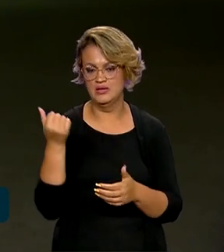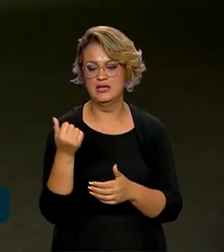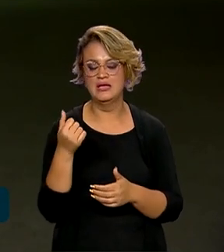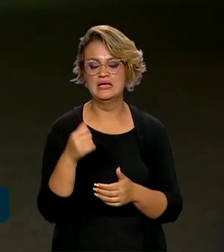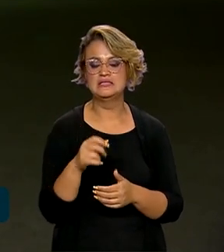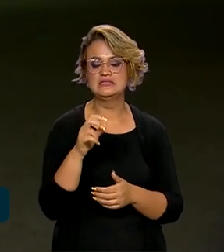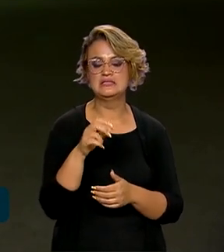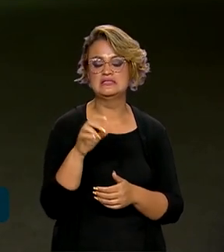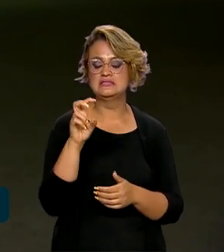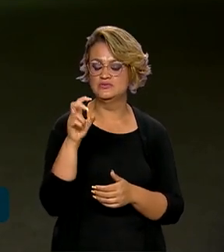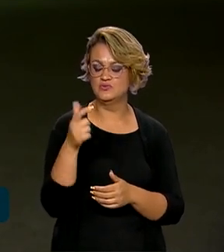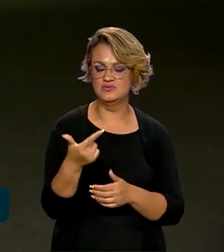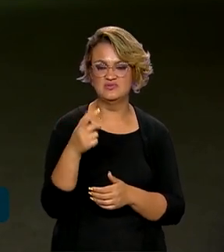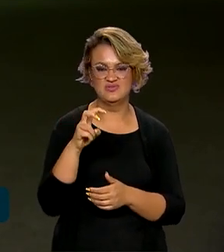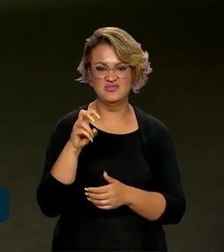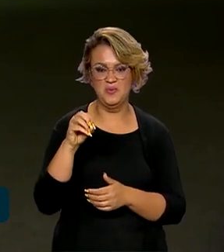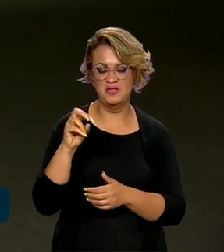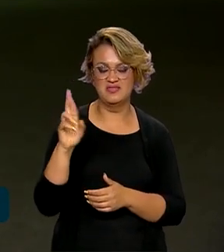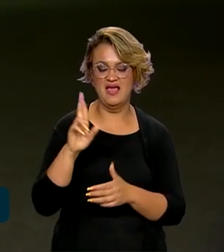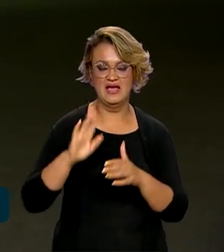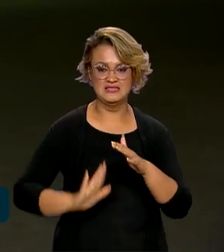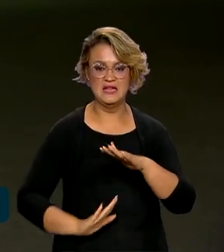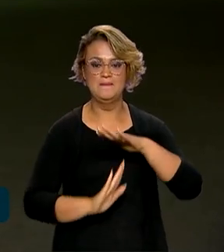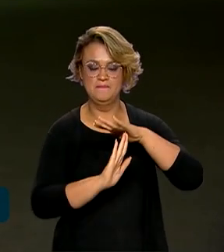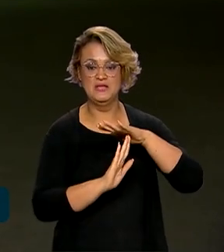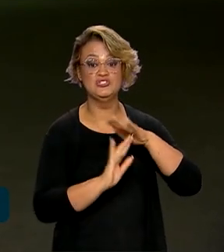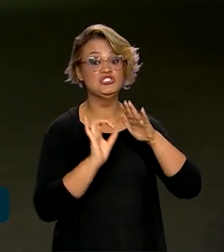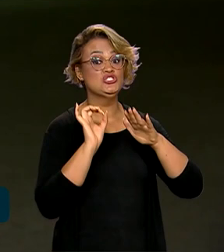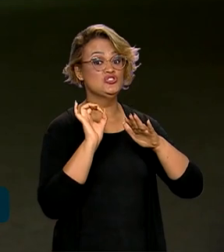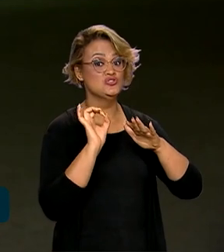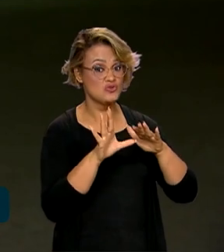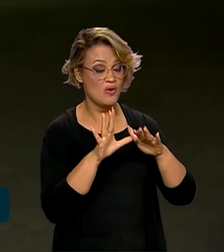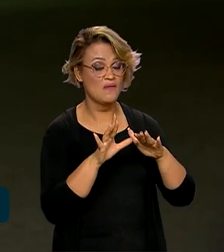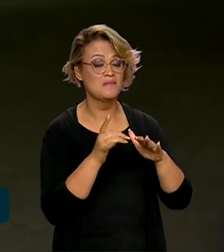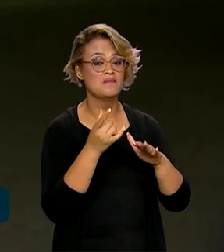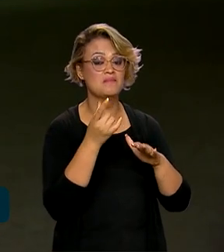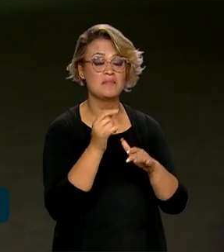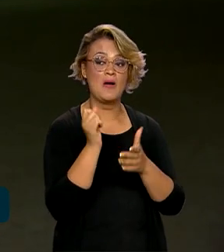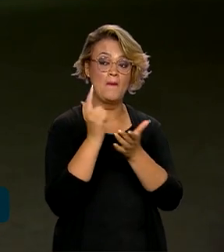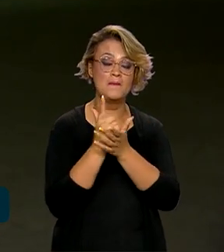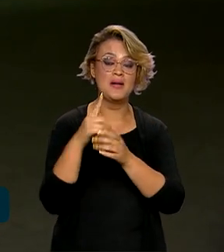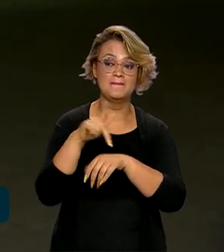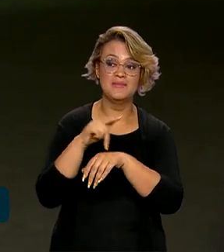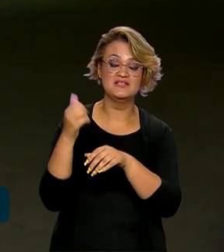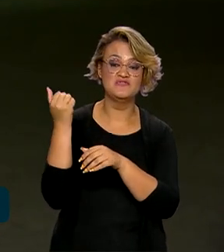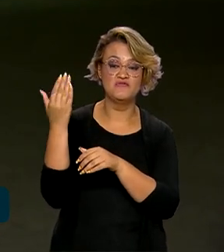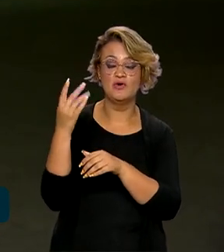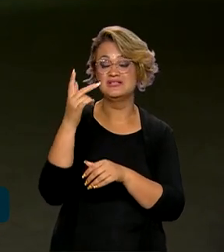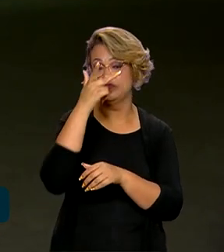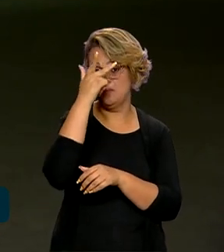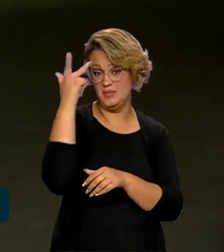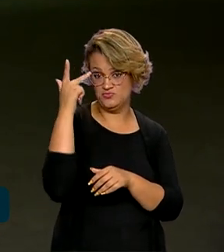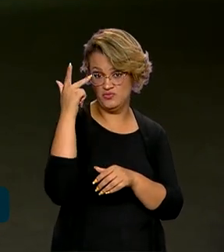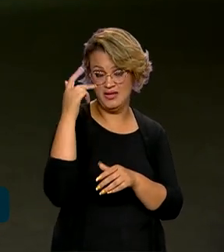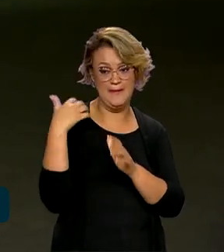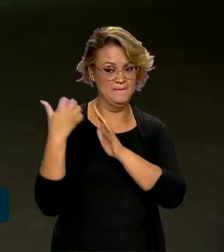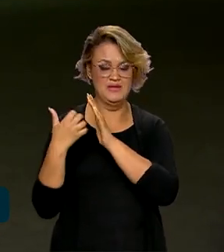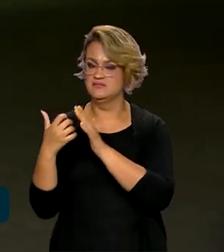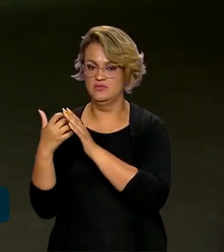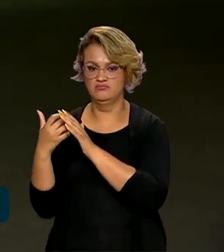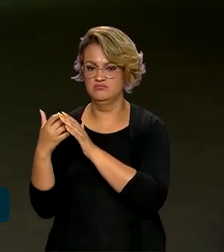de 50 dólares que existia era restrita apenas para remessas internacionais entre pessoas físicas, ou seja,